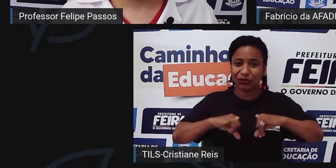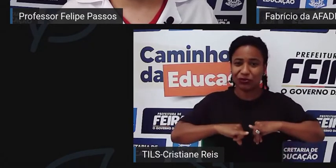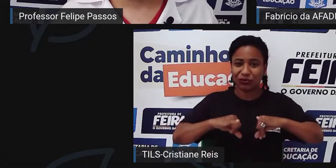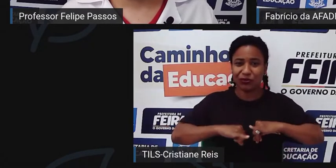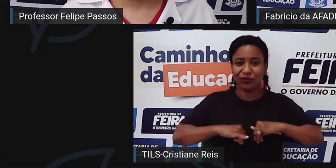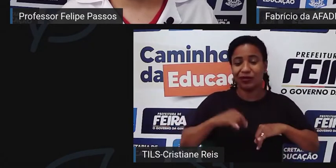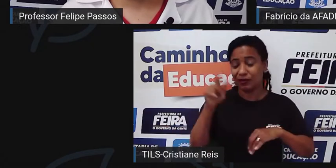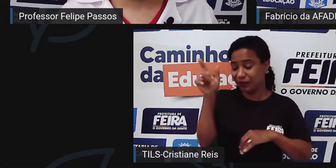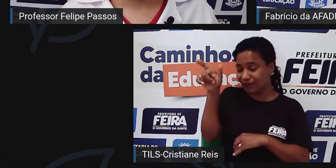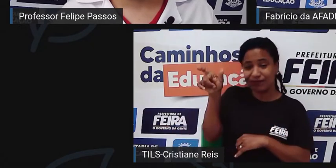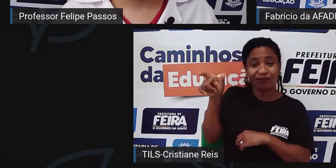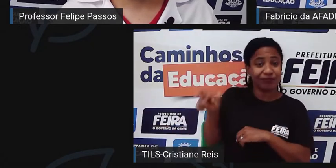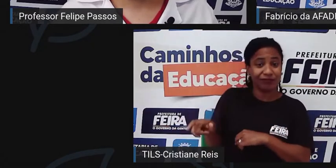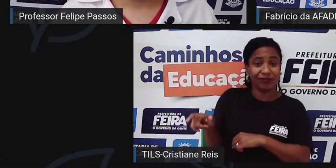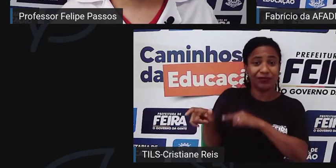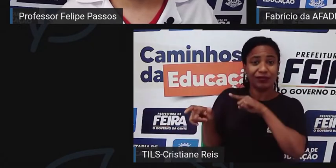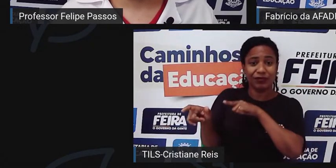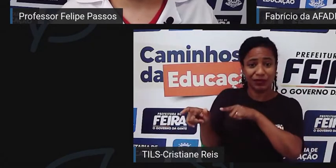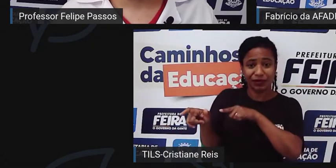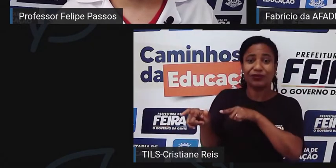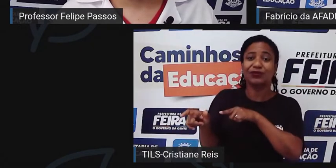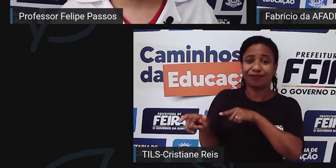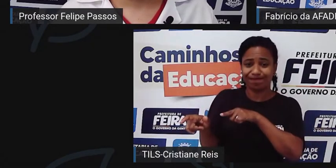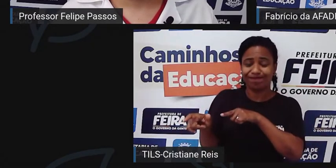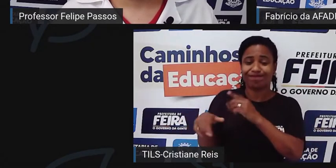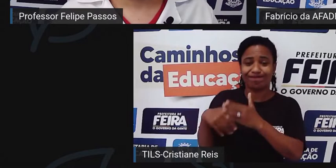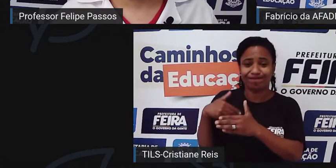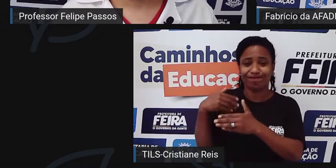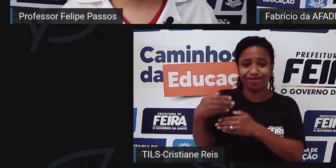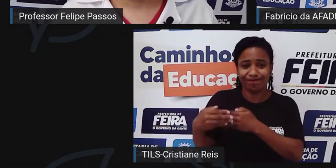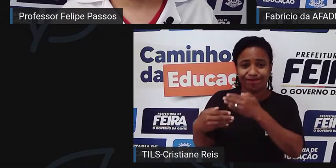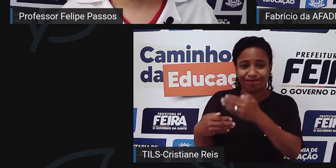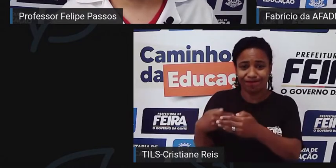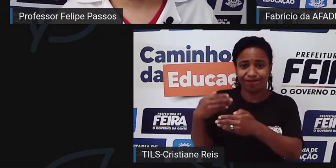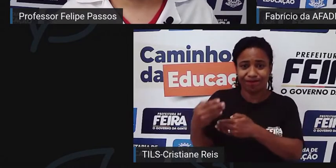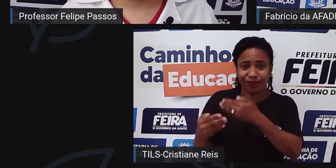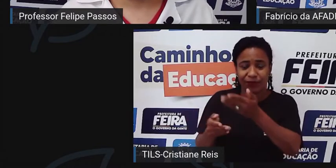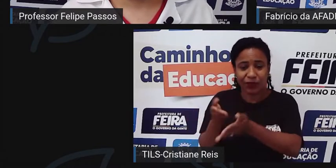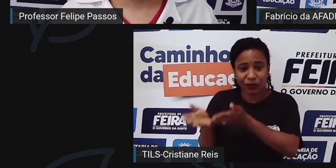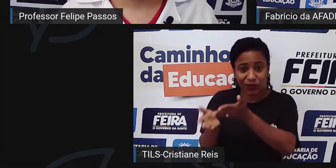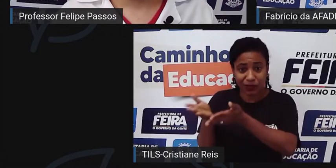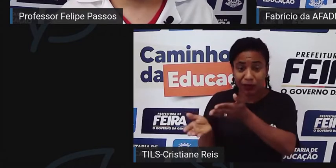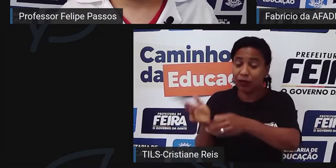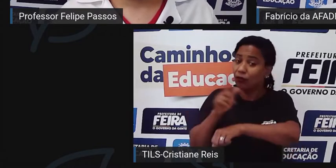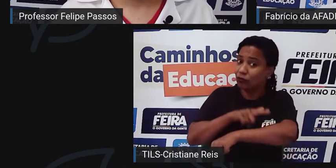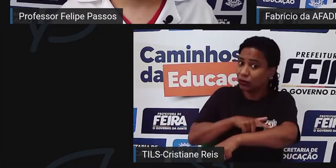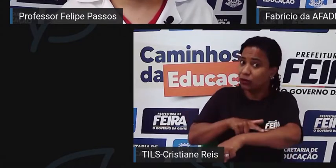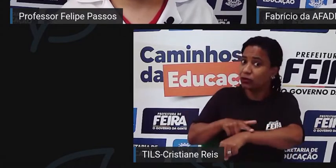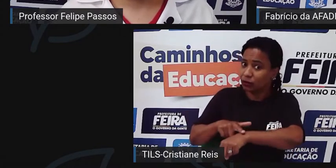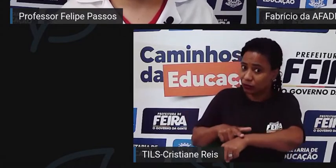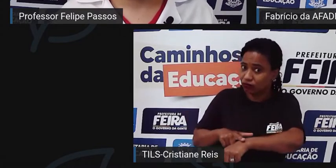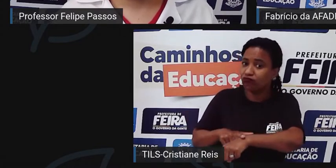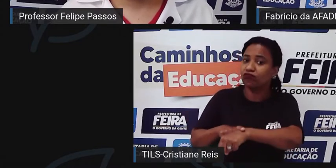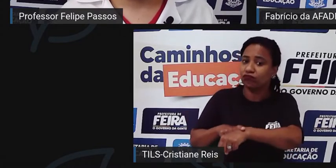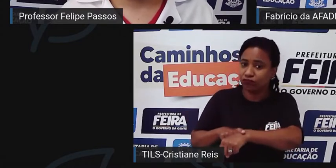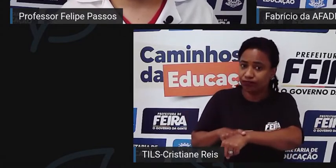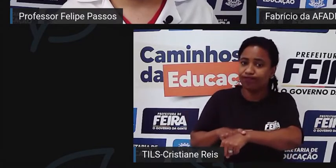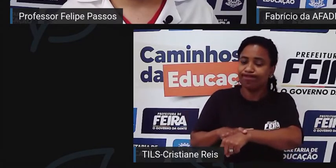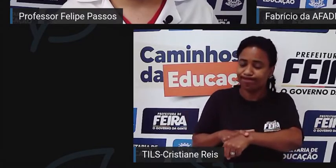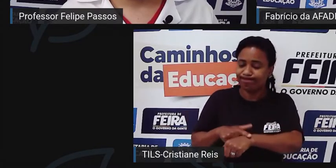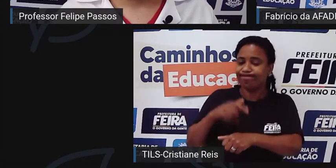indivíduo, ele vai passando com um tratamento multidisciplinar. Hoje a gente tem um tratamento